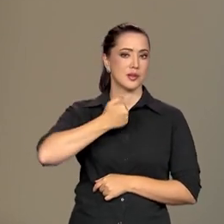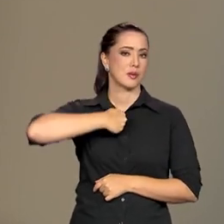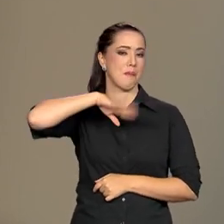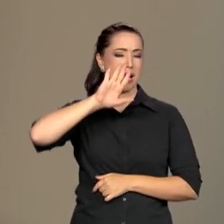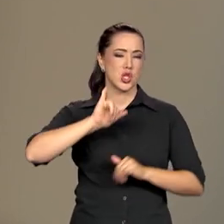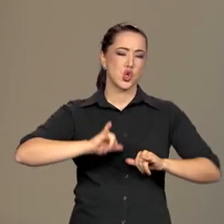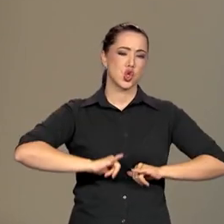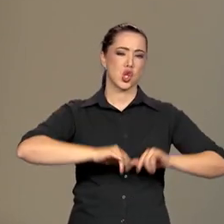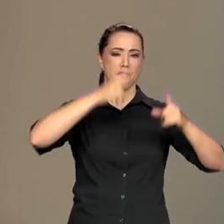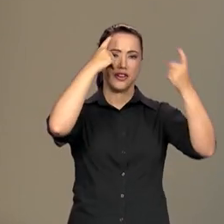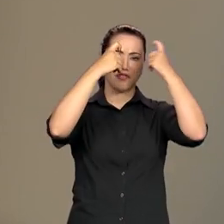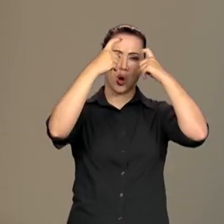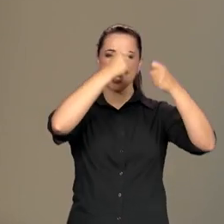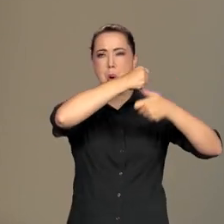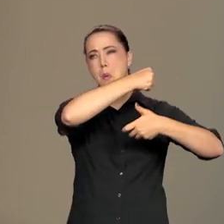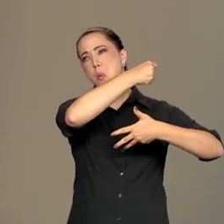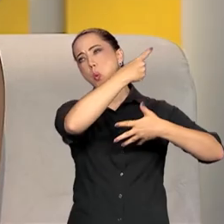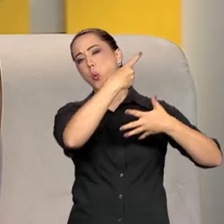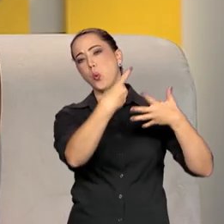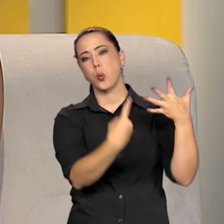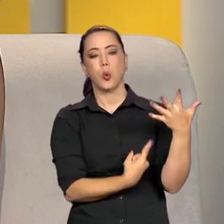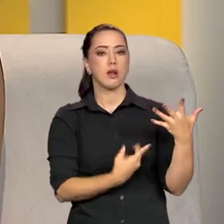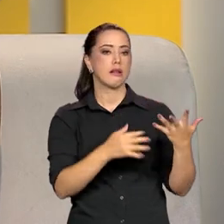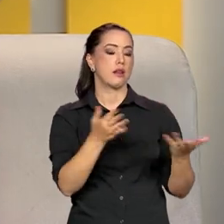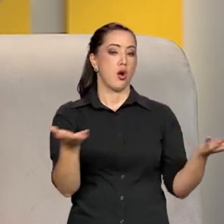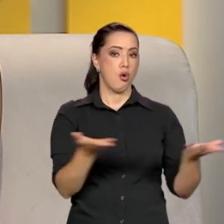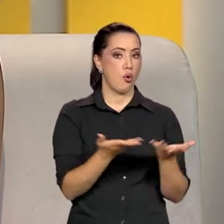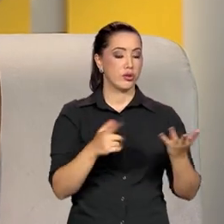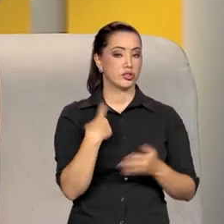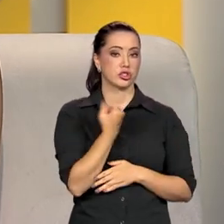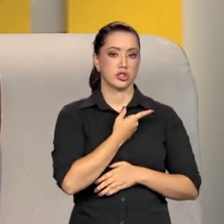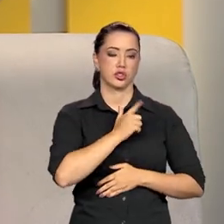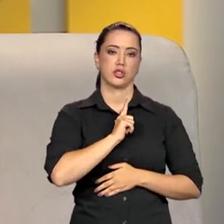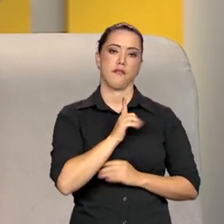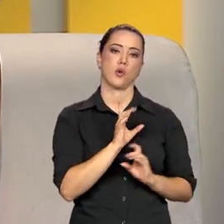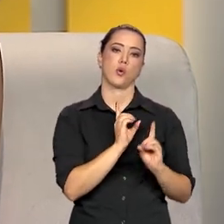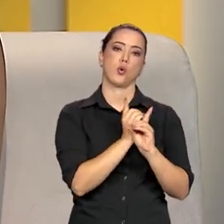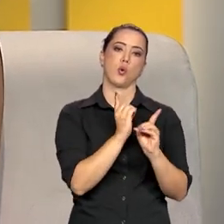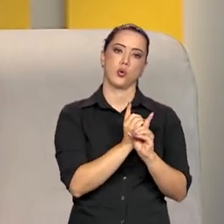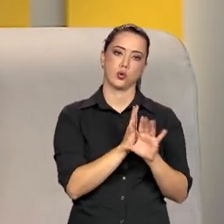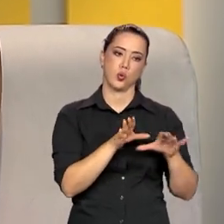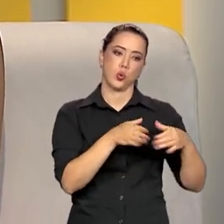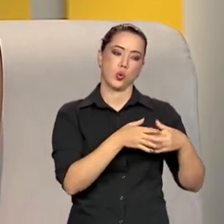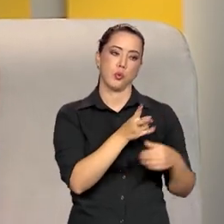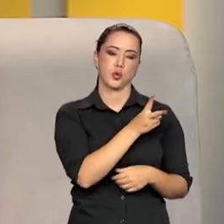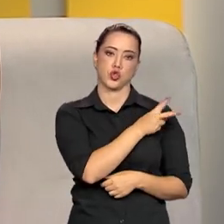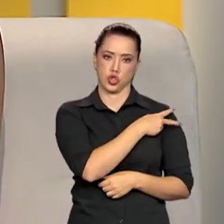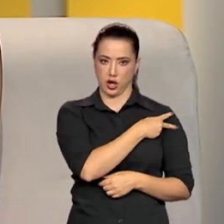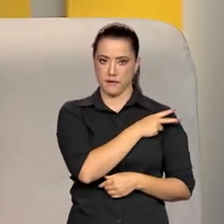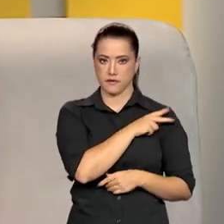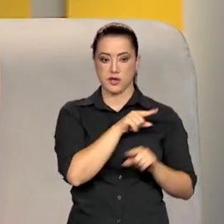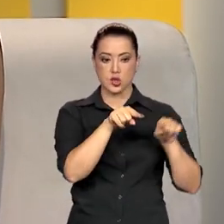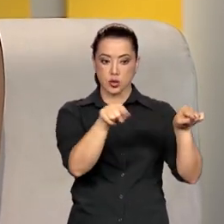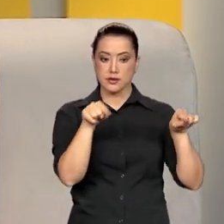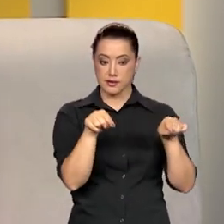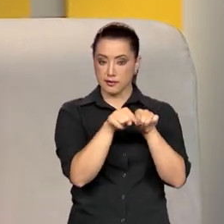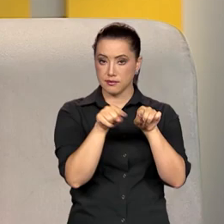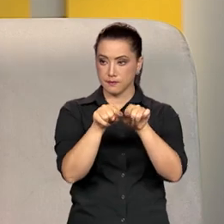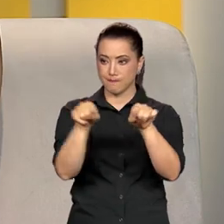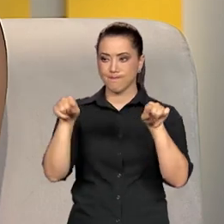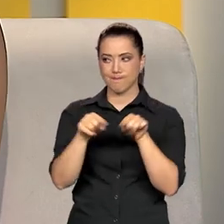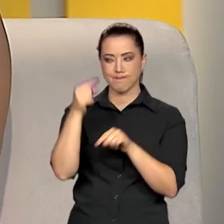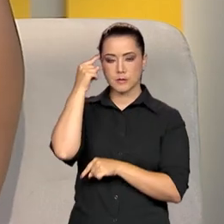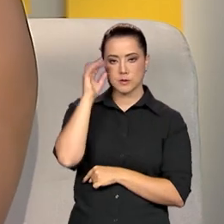violências. Diversas violências a gente poderia citar. Então, hoje mesmo nós tivemos um encontro entre chefias de gabinete para pautar e pensar nessa próxima